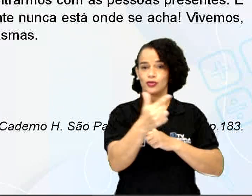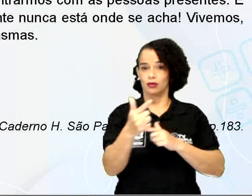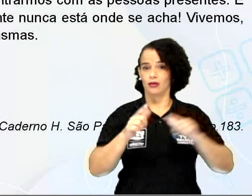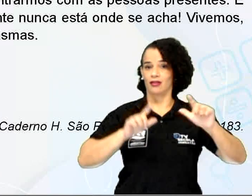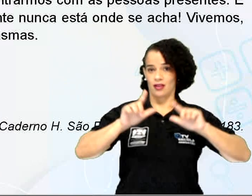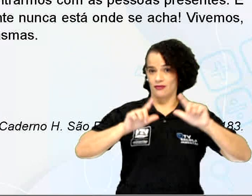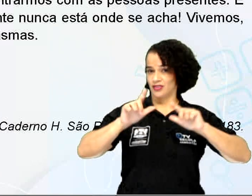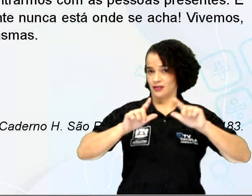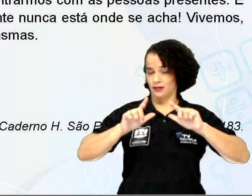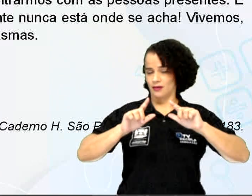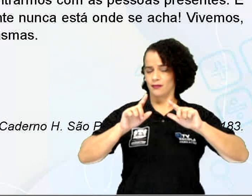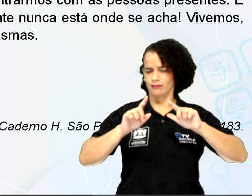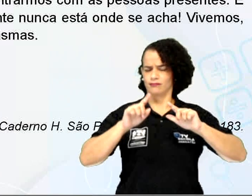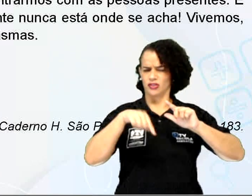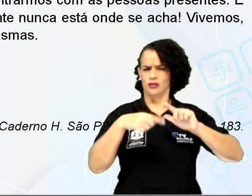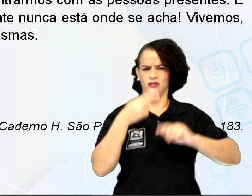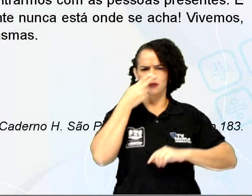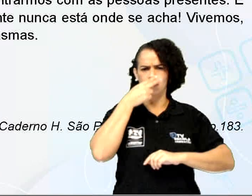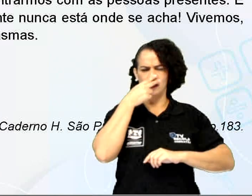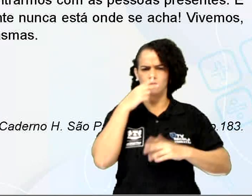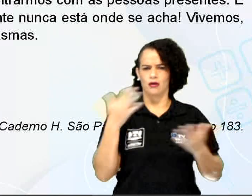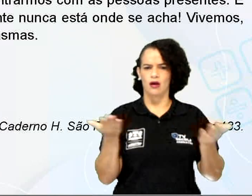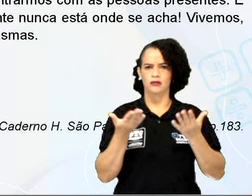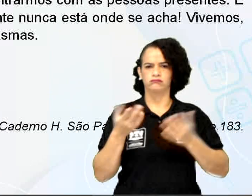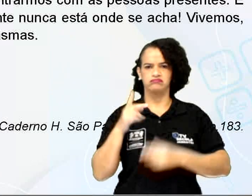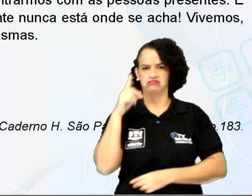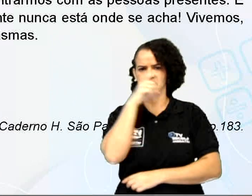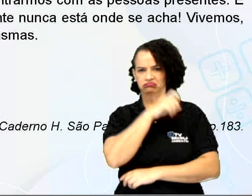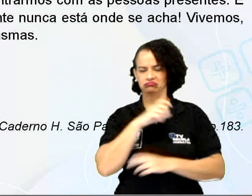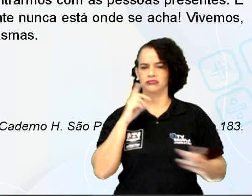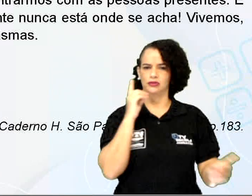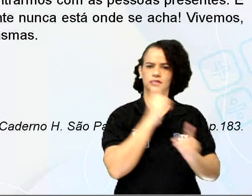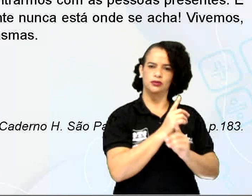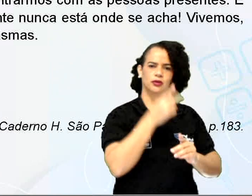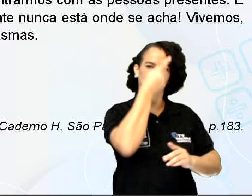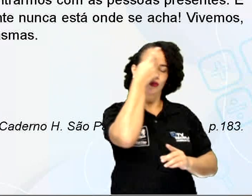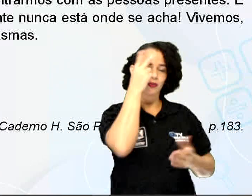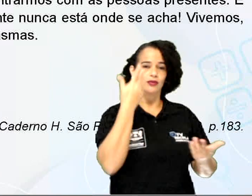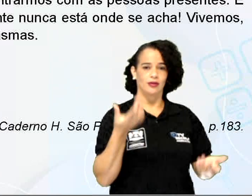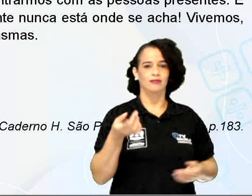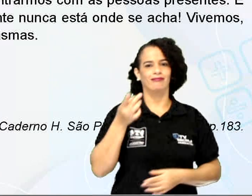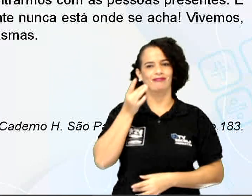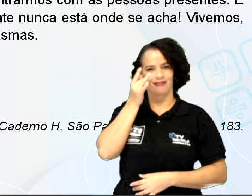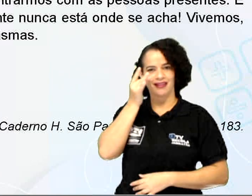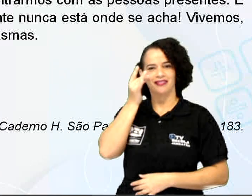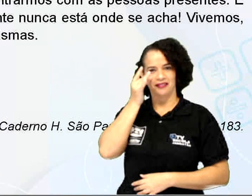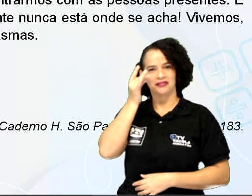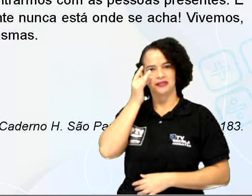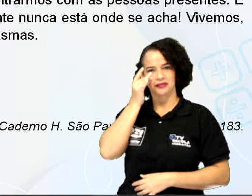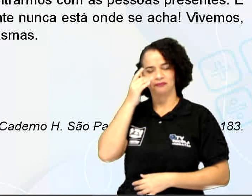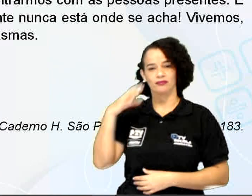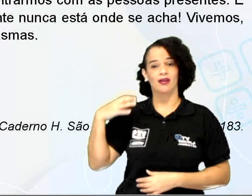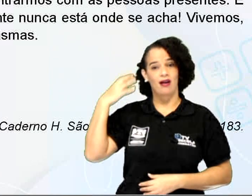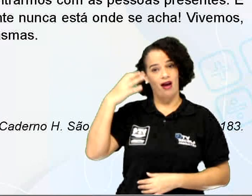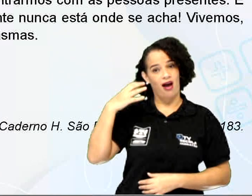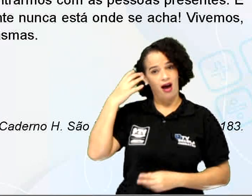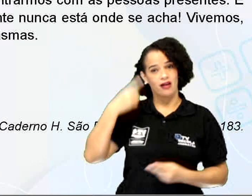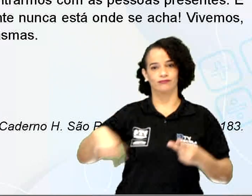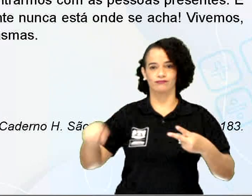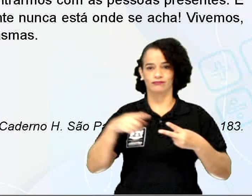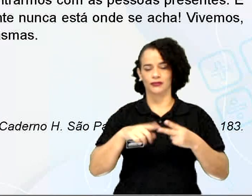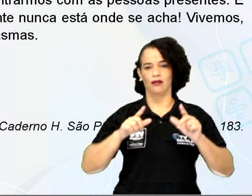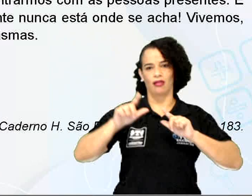Mas não é isso mesmo. Agora é muito difícil nos encontrarmos com as pessoas presentes. É a rádio, é a TV,